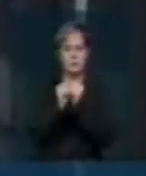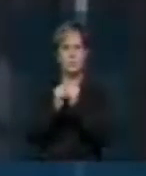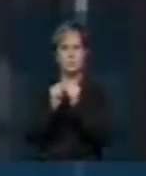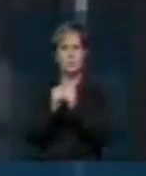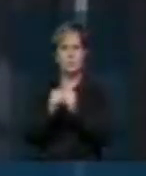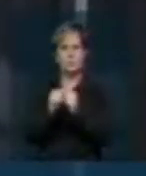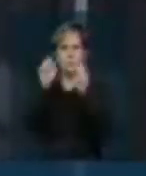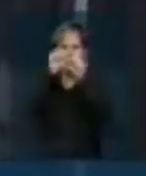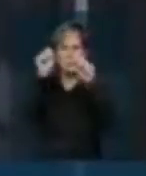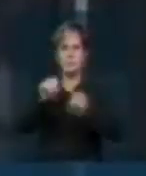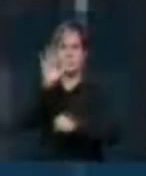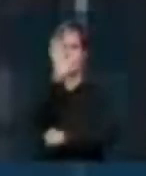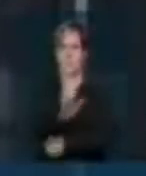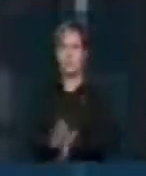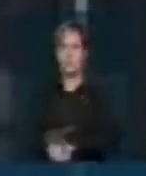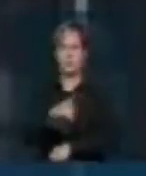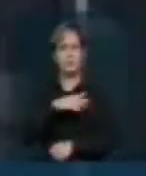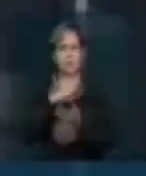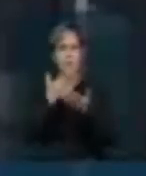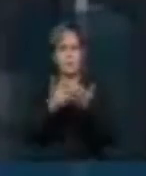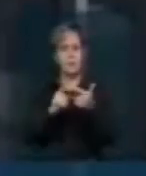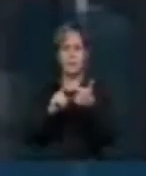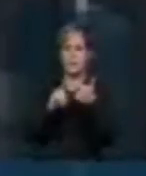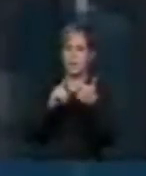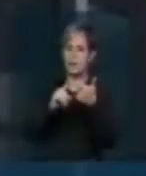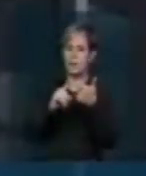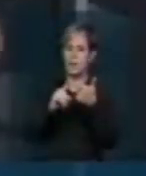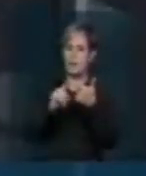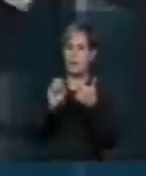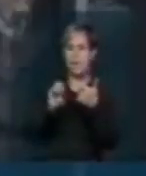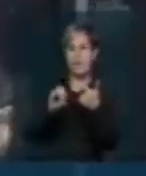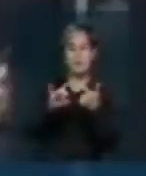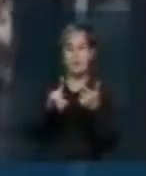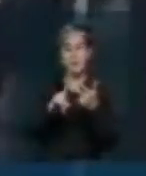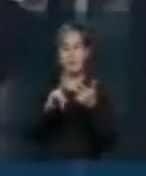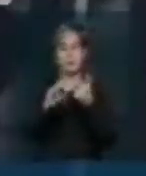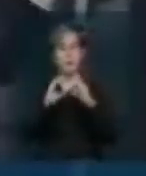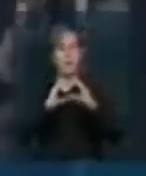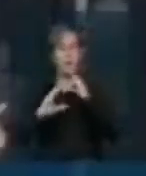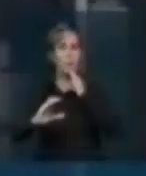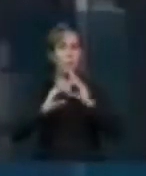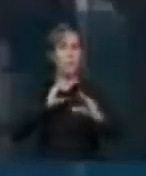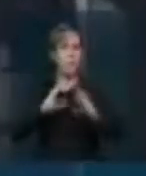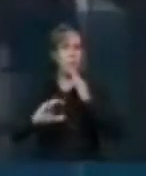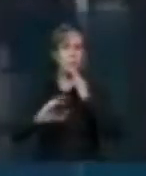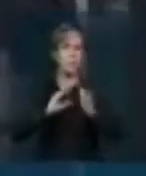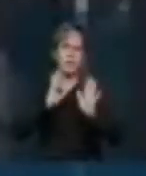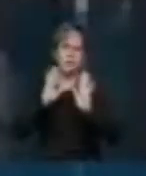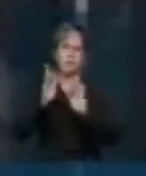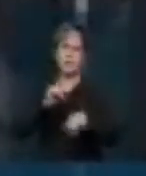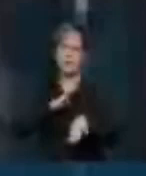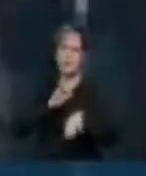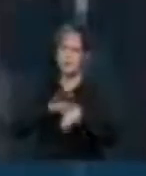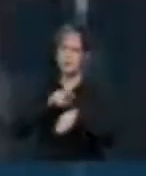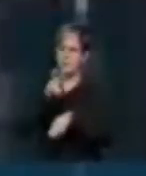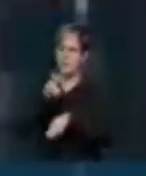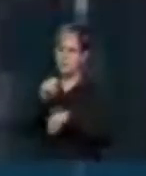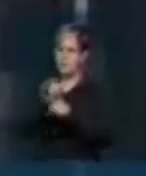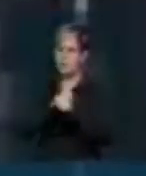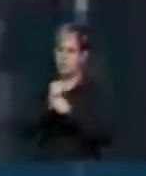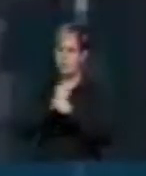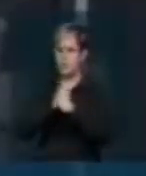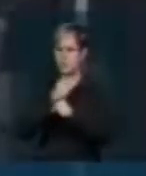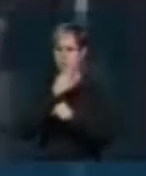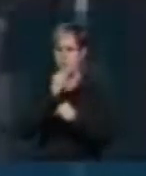aqui a educação e a comunicação. Então eu relembro aqui que há mais de 50 anos tinha um poeta, cantor